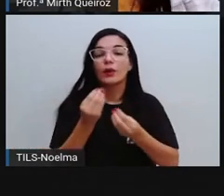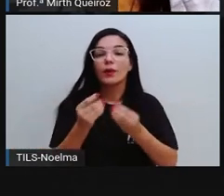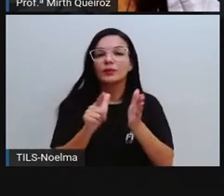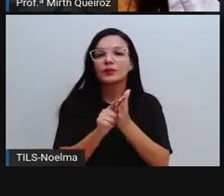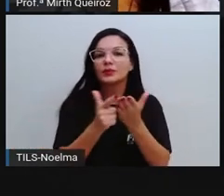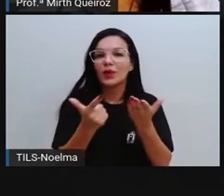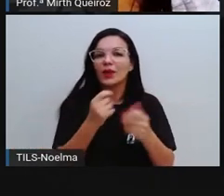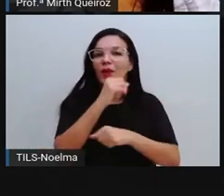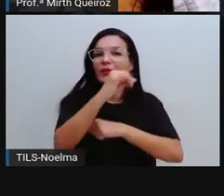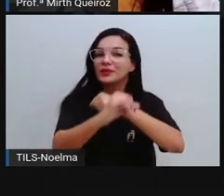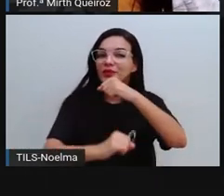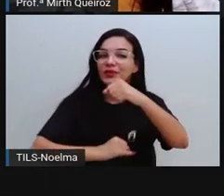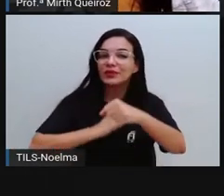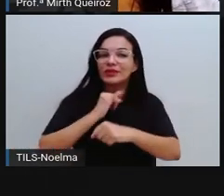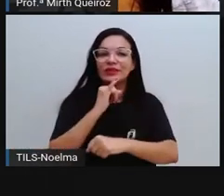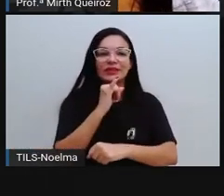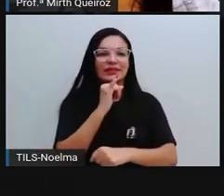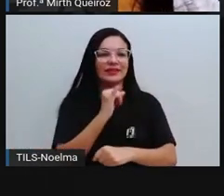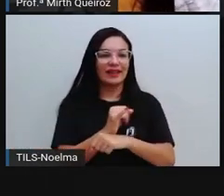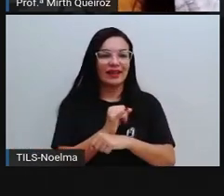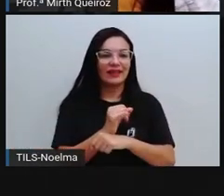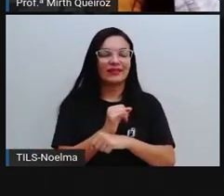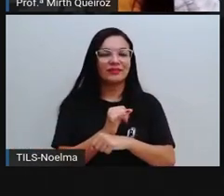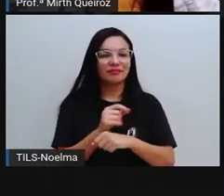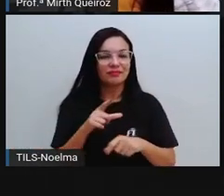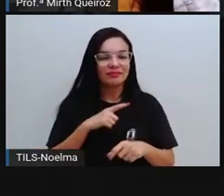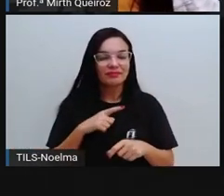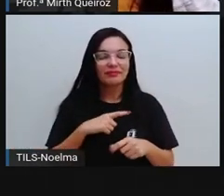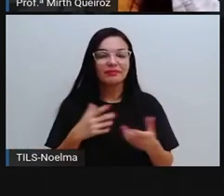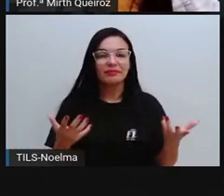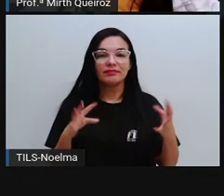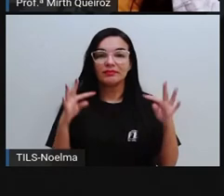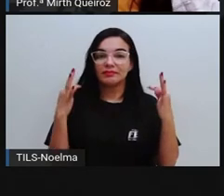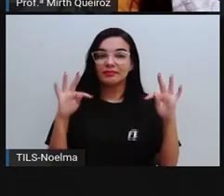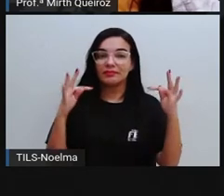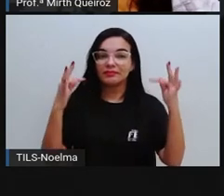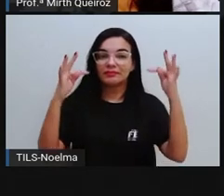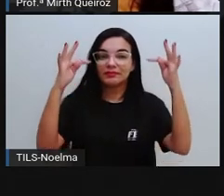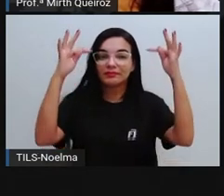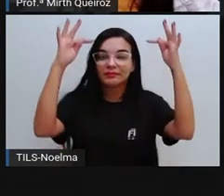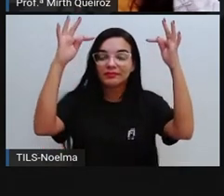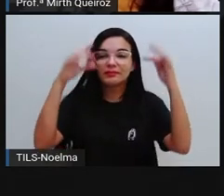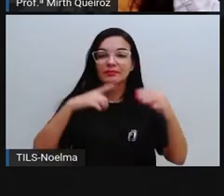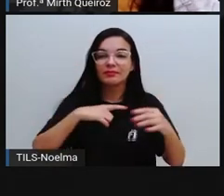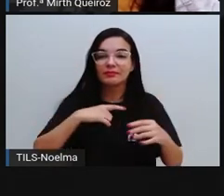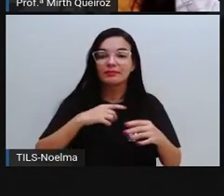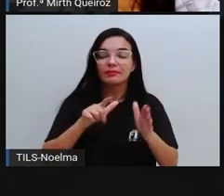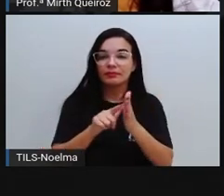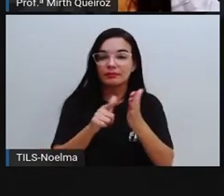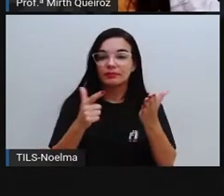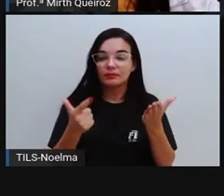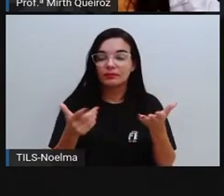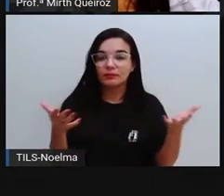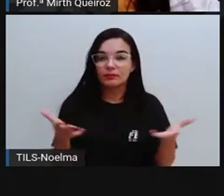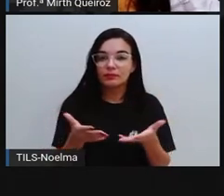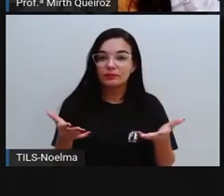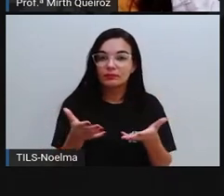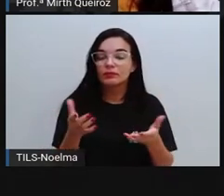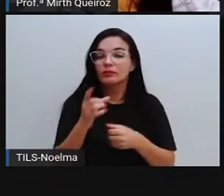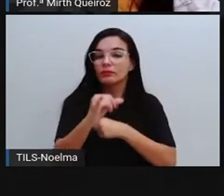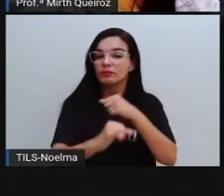Isso mesmo, né? Nós que estamos aí na era da tecnologia, nós temos o jornal digital hoje.